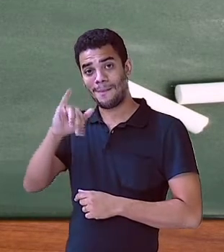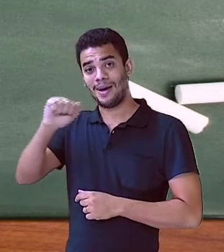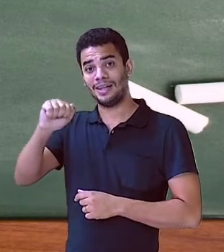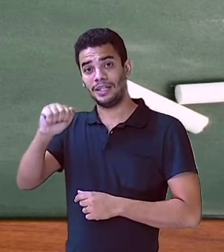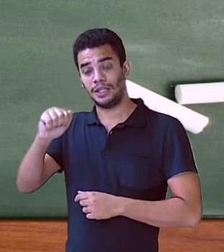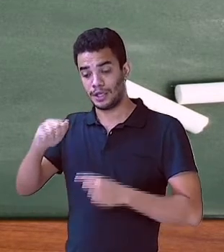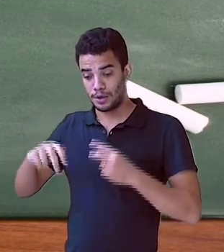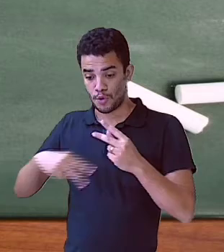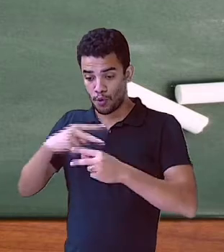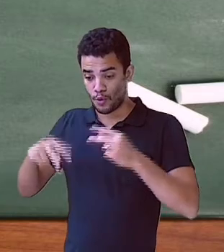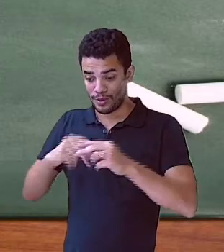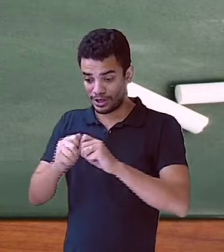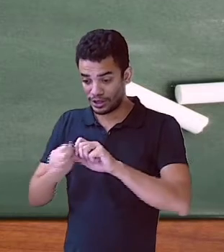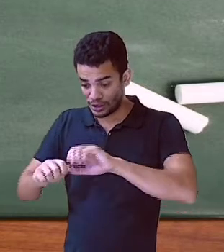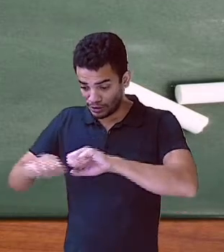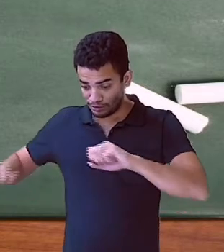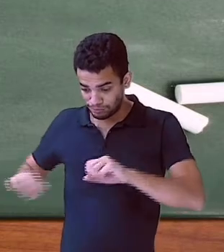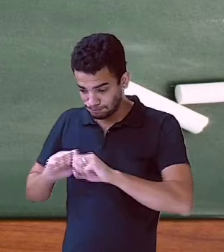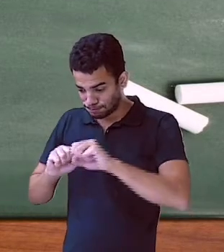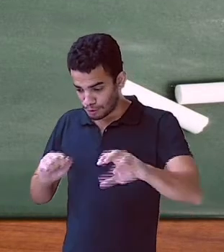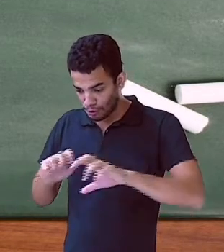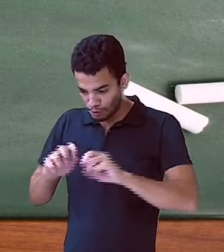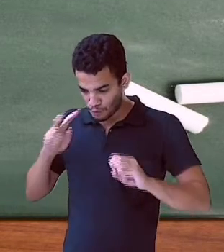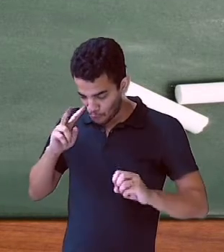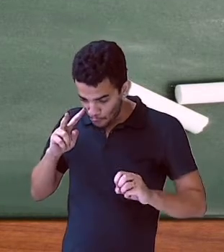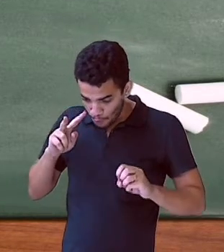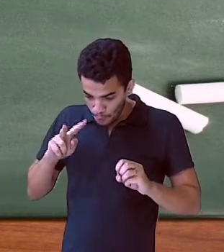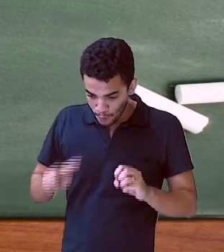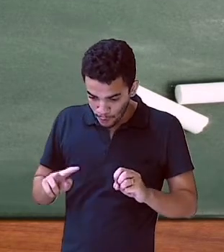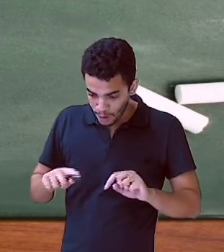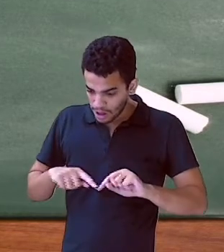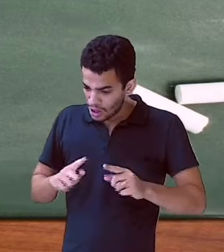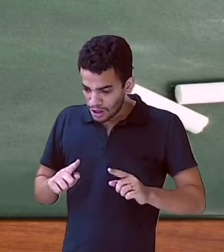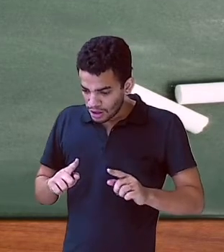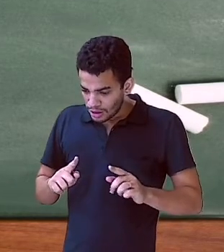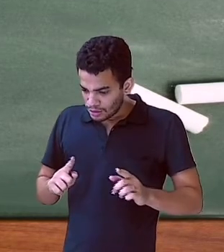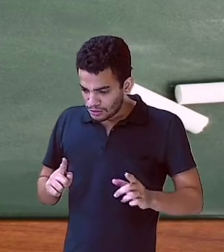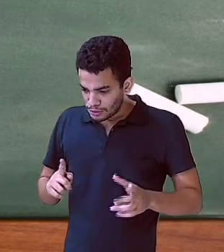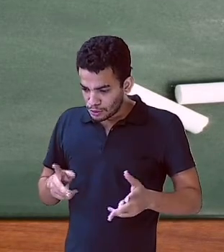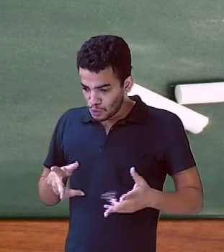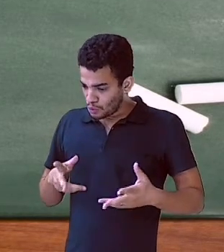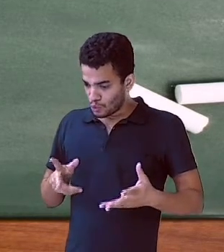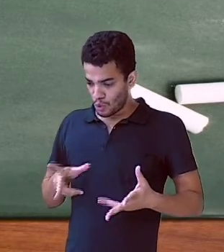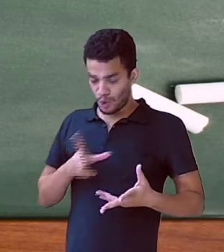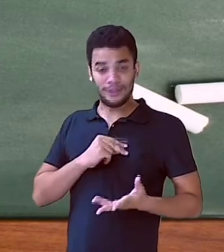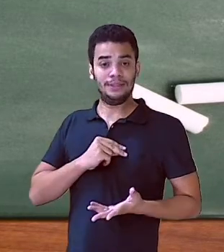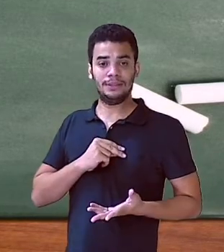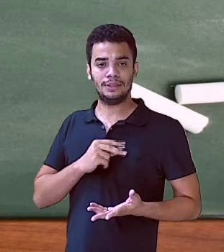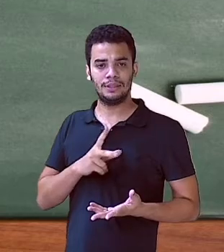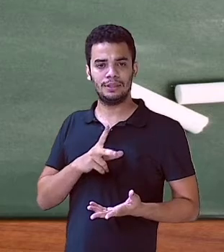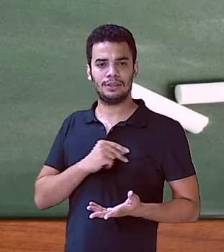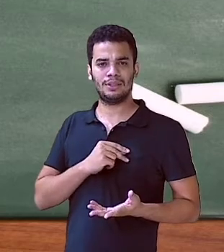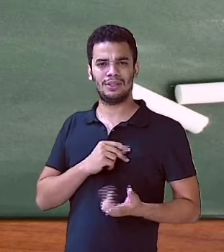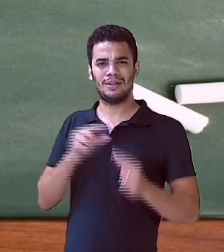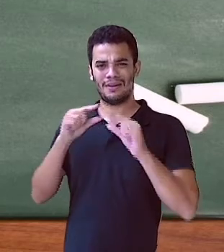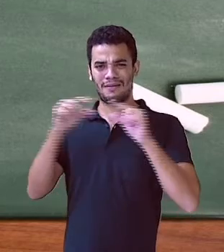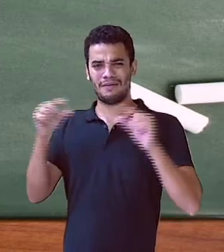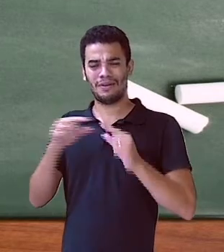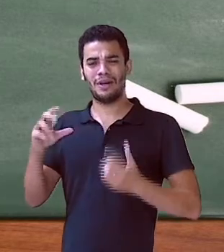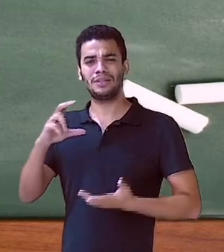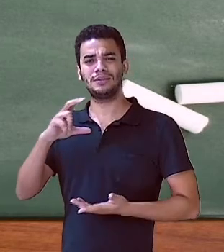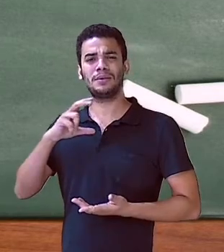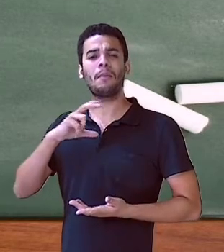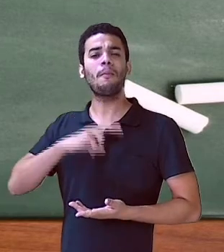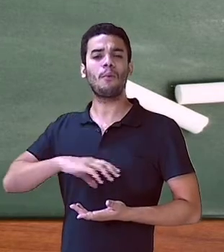inesperado. Hum, abriu é o verbo, muito bem. E ela abriu o quê? O presente